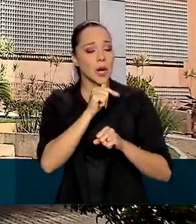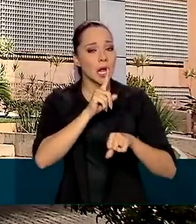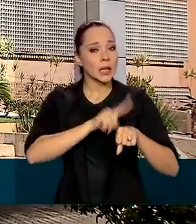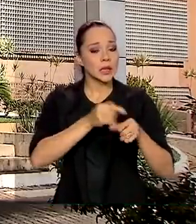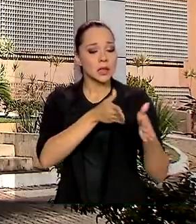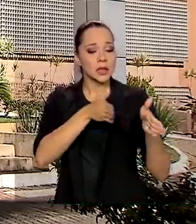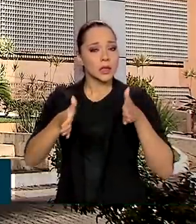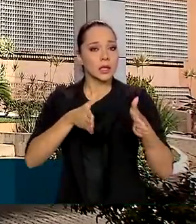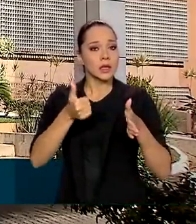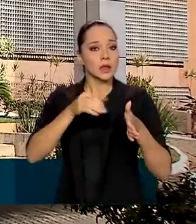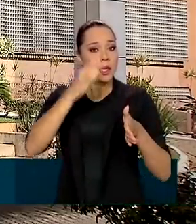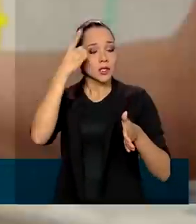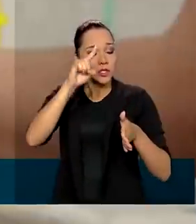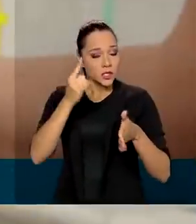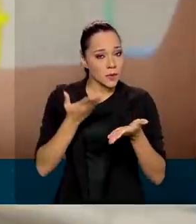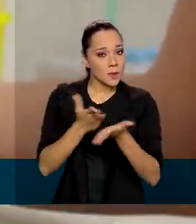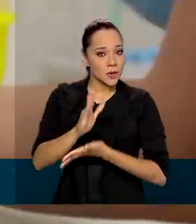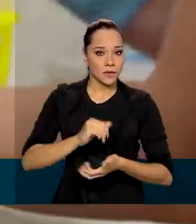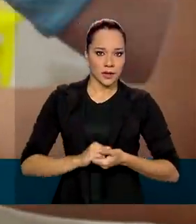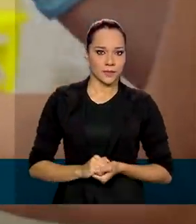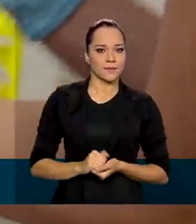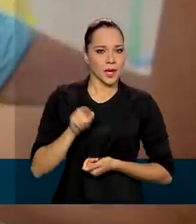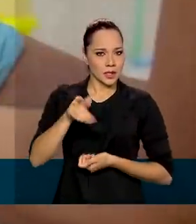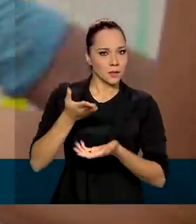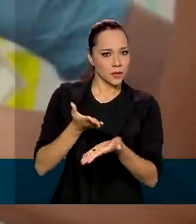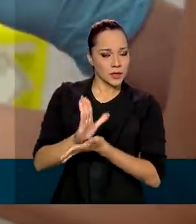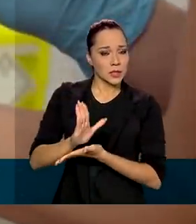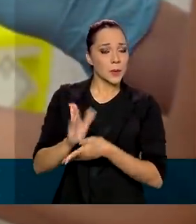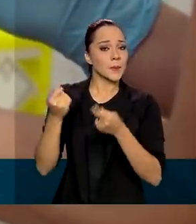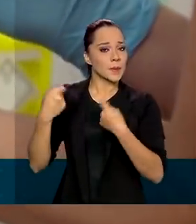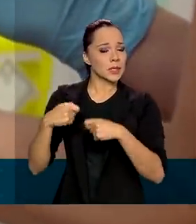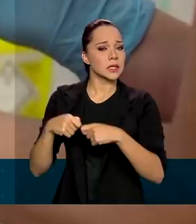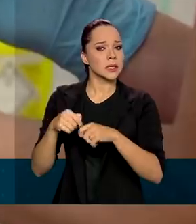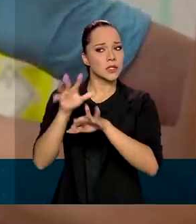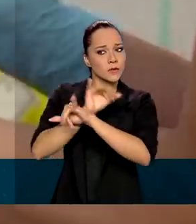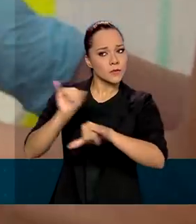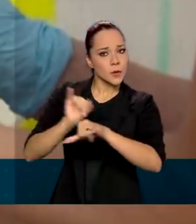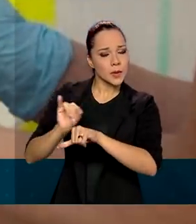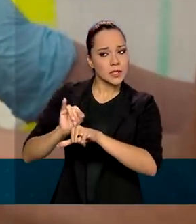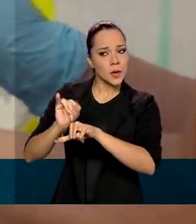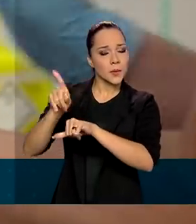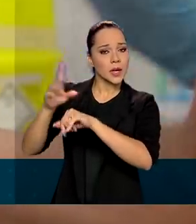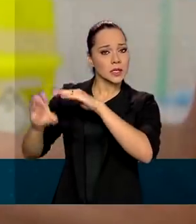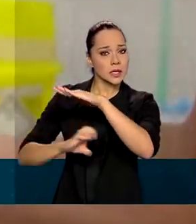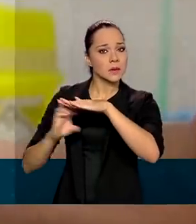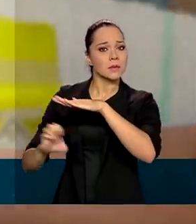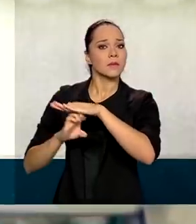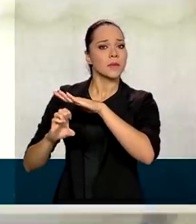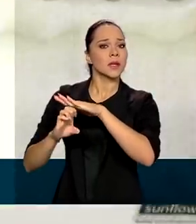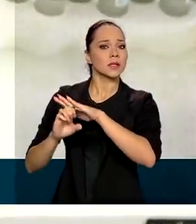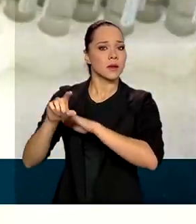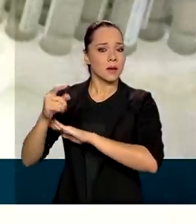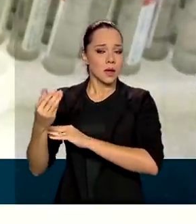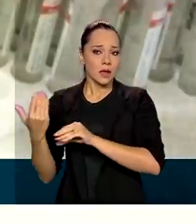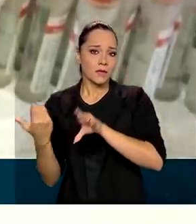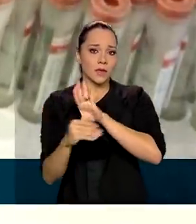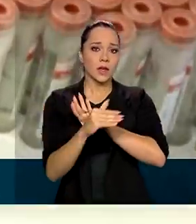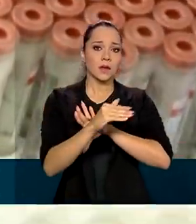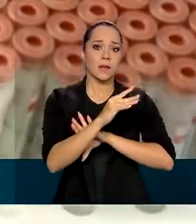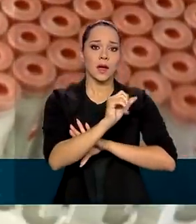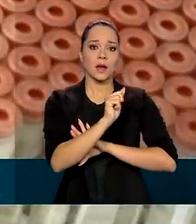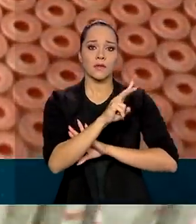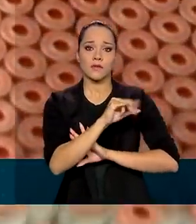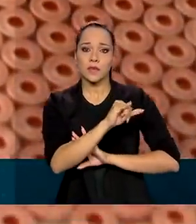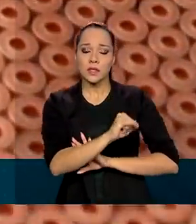dias para ser autorizado. A autorização depende ainda de dados fornecidos pelas empresas à Anvisa e de estudos